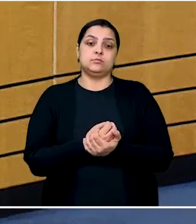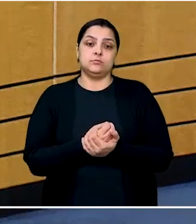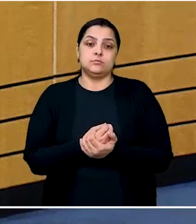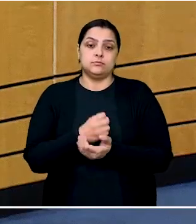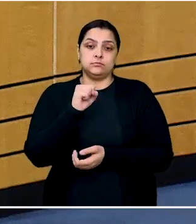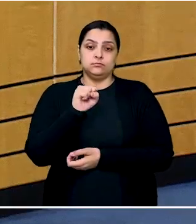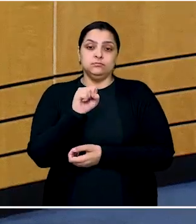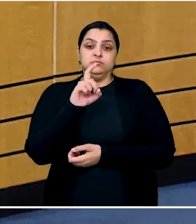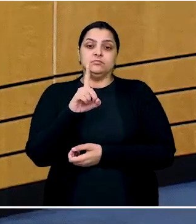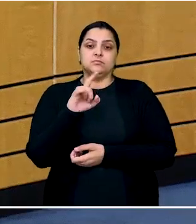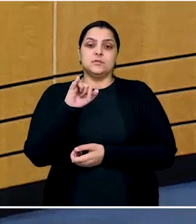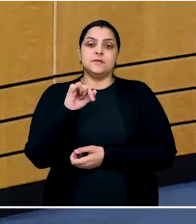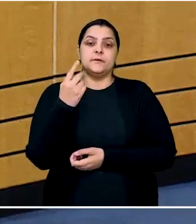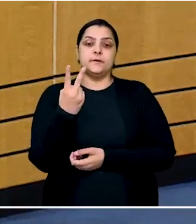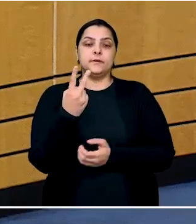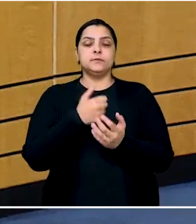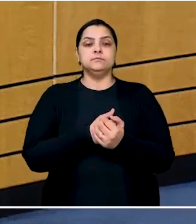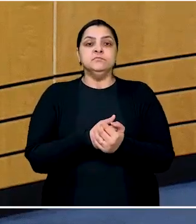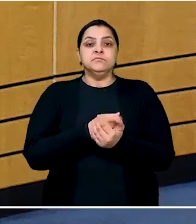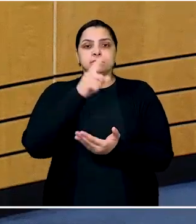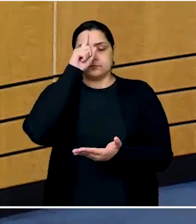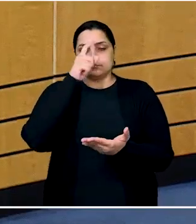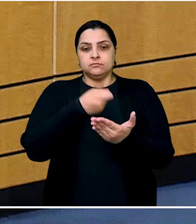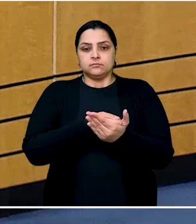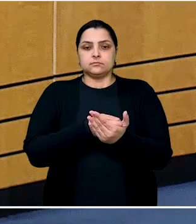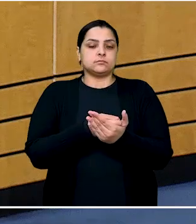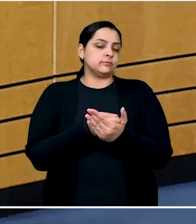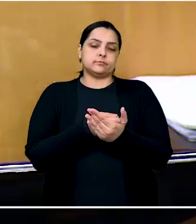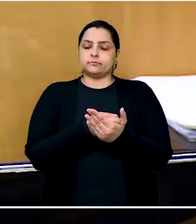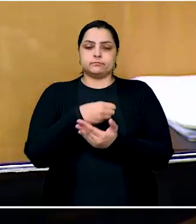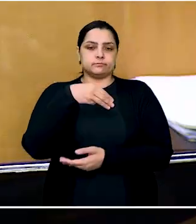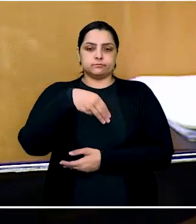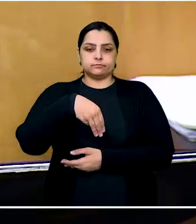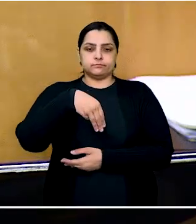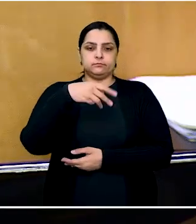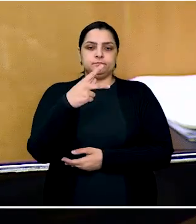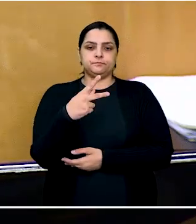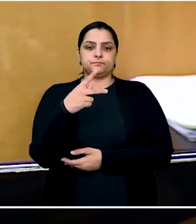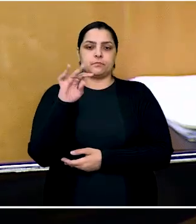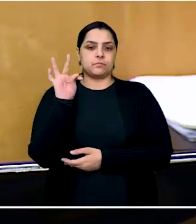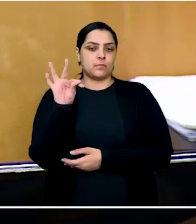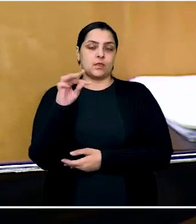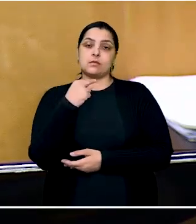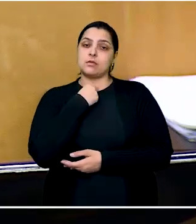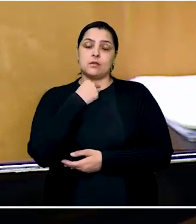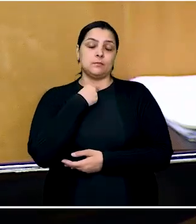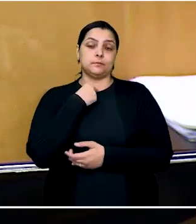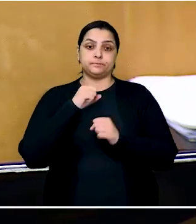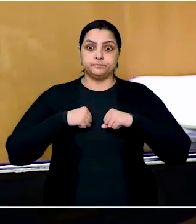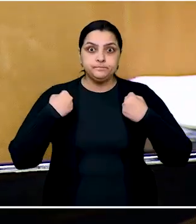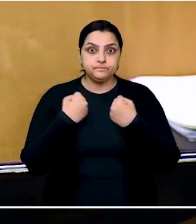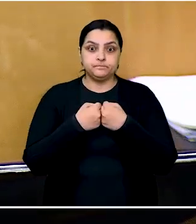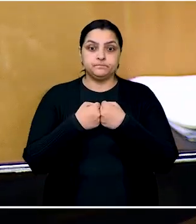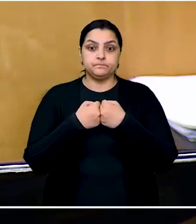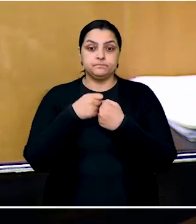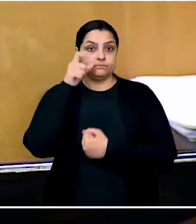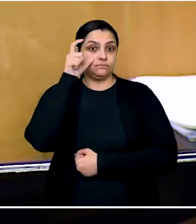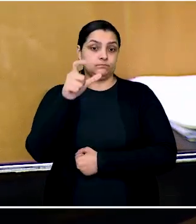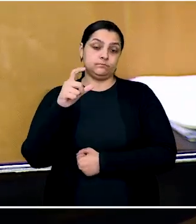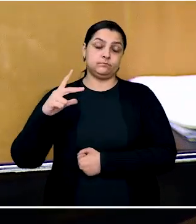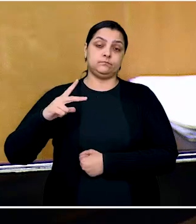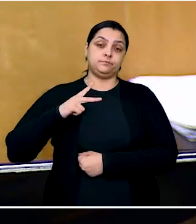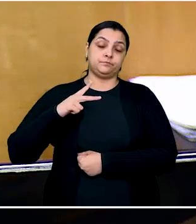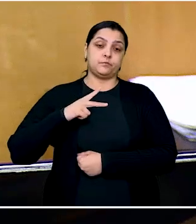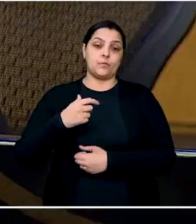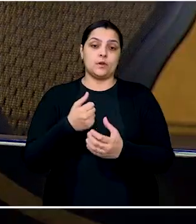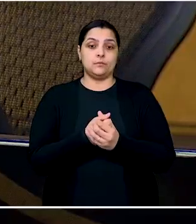e a sessão 2 de dissídios individuais decidiu que não cabe ao Ministério Público do Trabalho atuar como defensor de